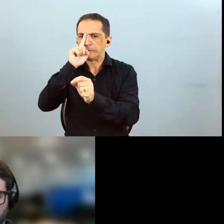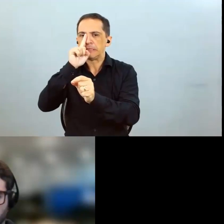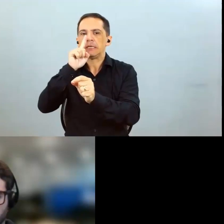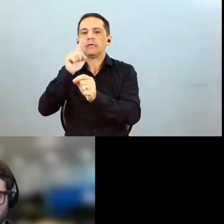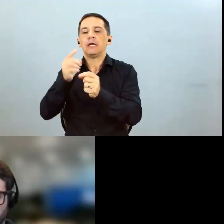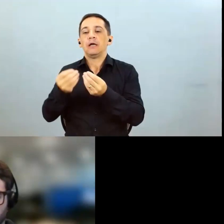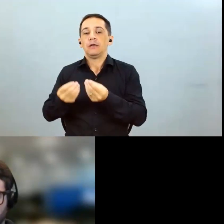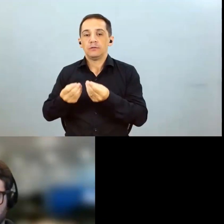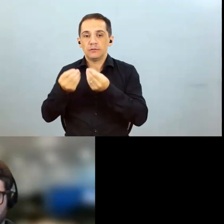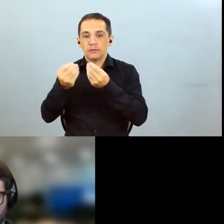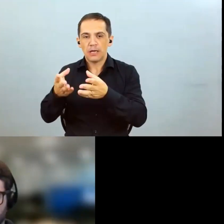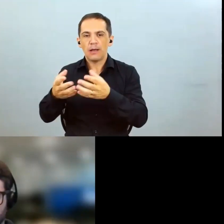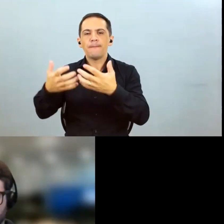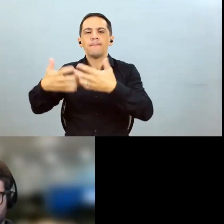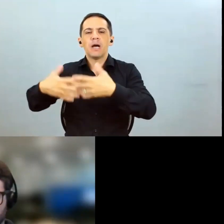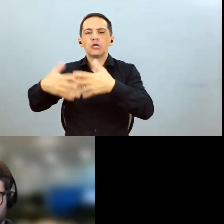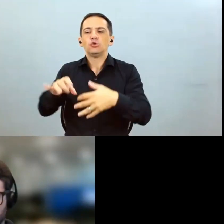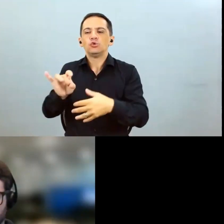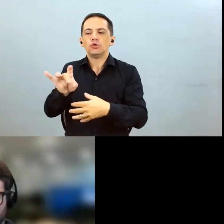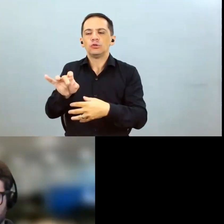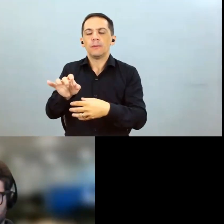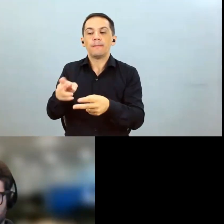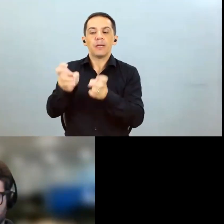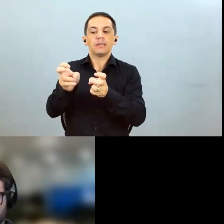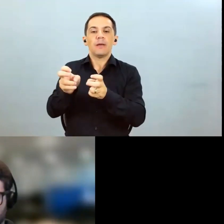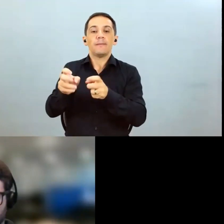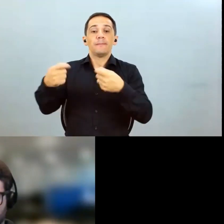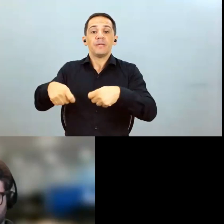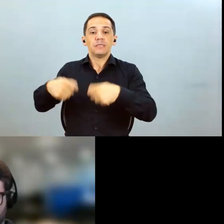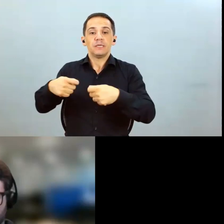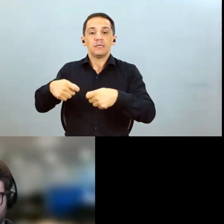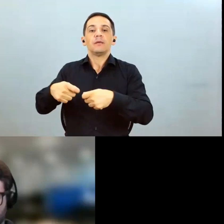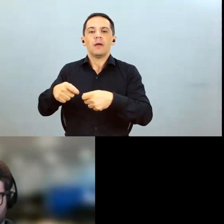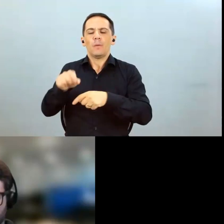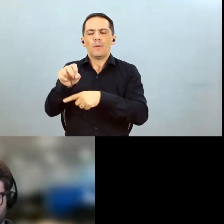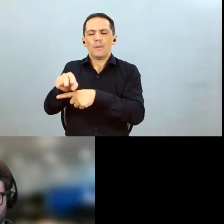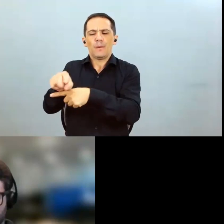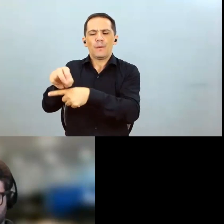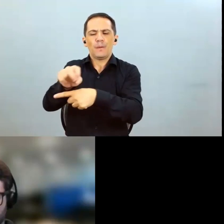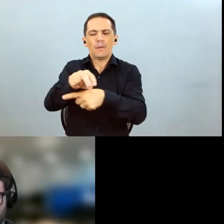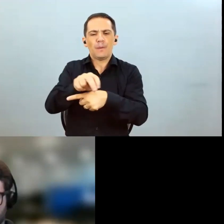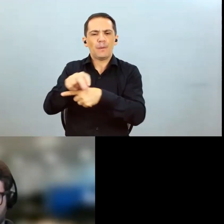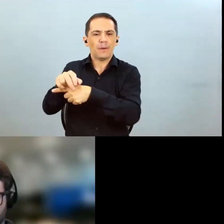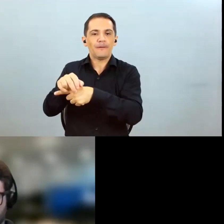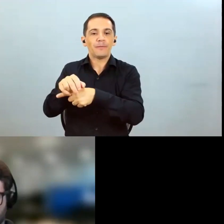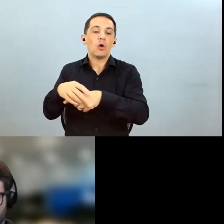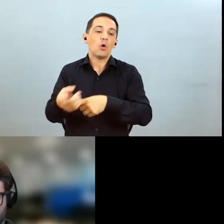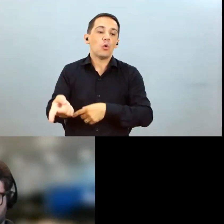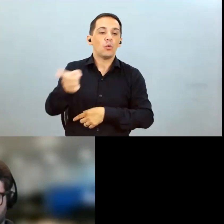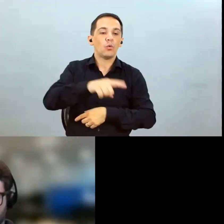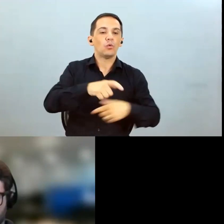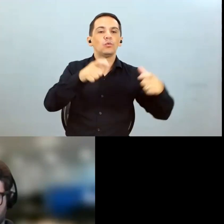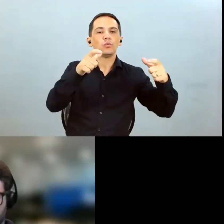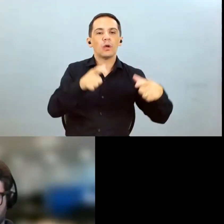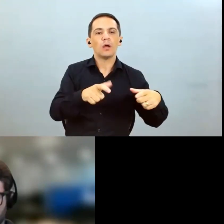e ele aplica localizadamente onde tem a praga somente e a aplicação seletiva que nós chamamos é quando a gente usa os equipamentos modernos que